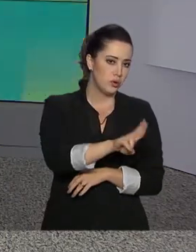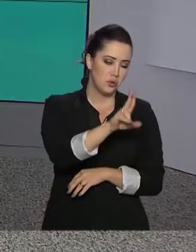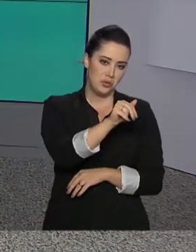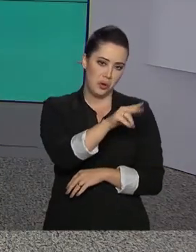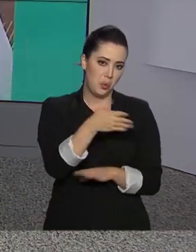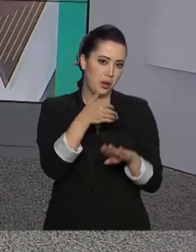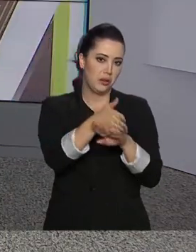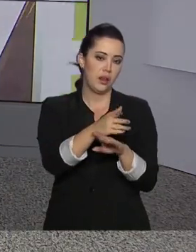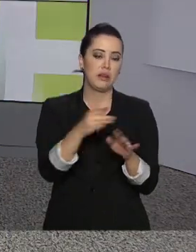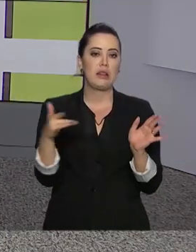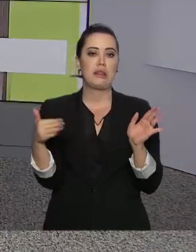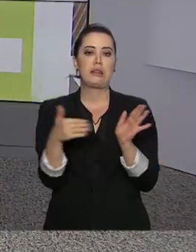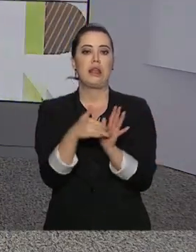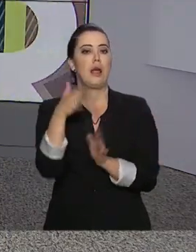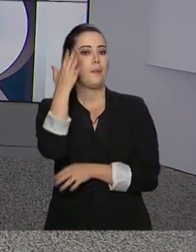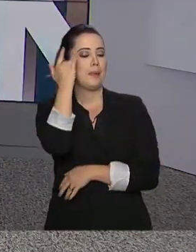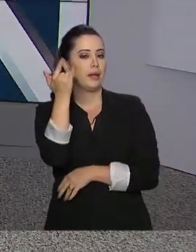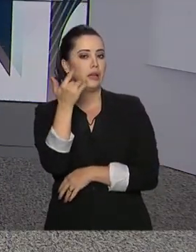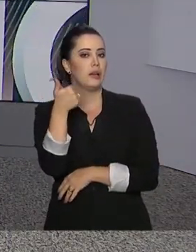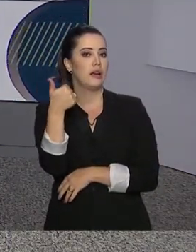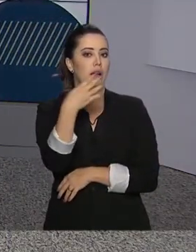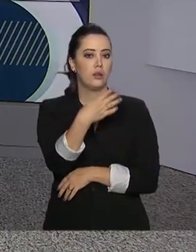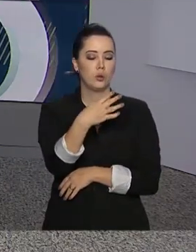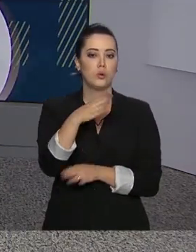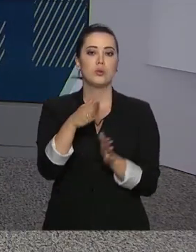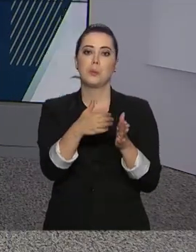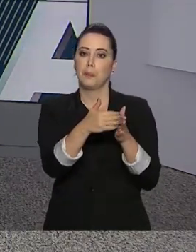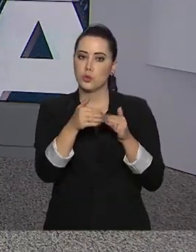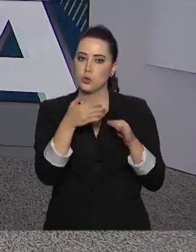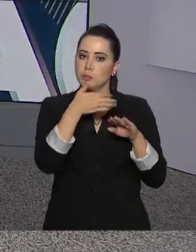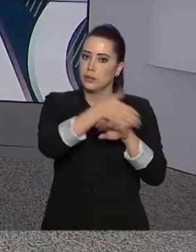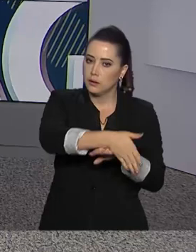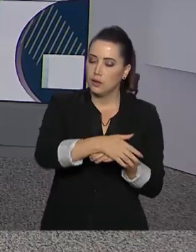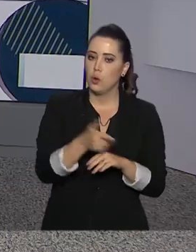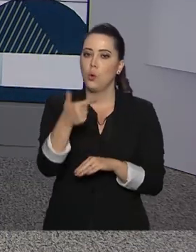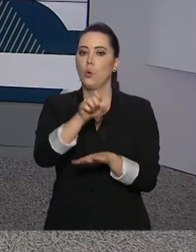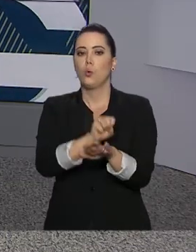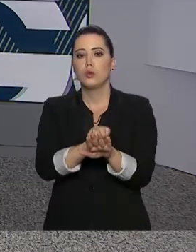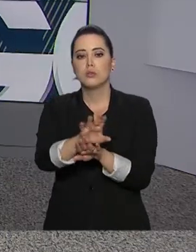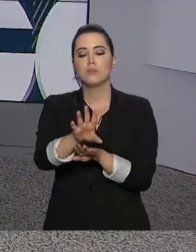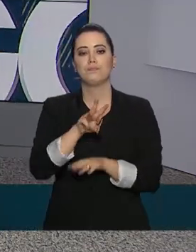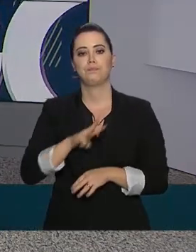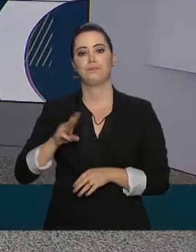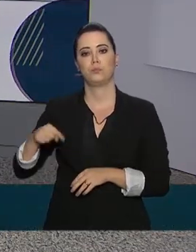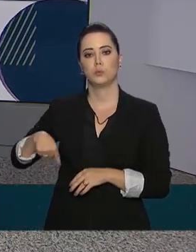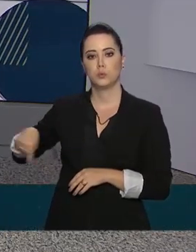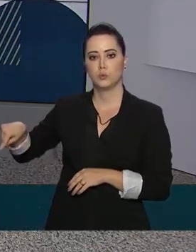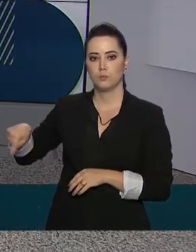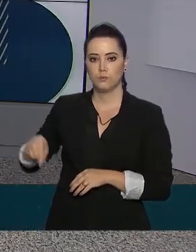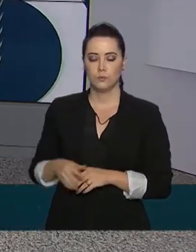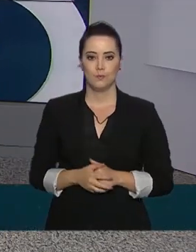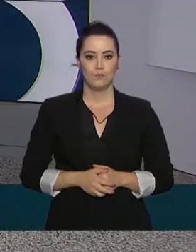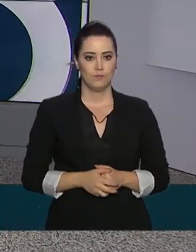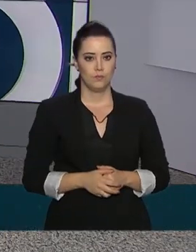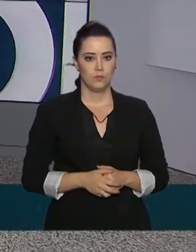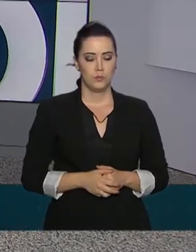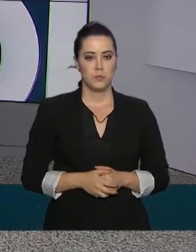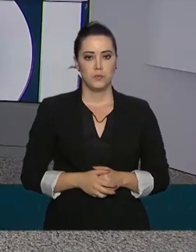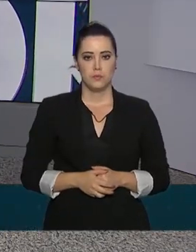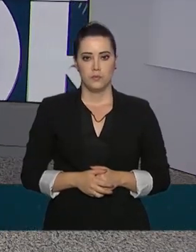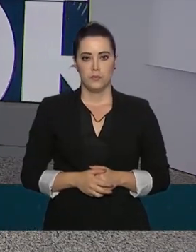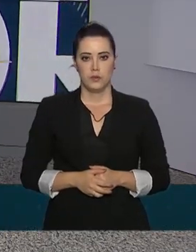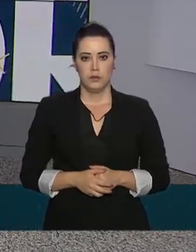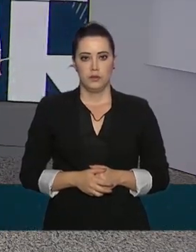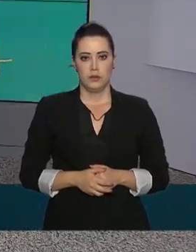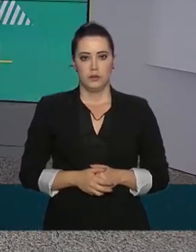têm até amanhã, dia 14, para fazer a solicitação. Outras informações no site do programa na internet. ProUni,